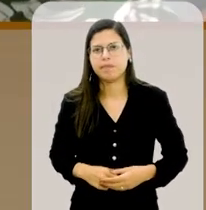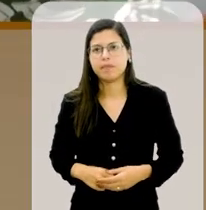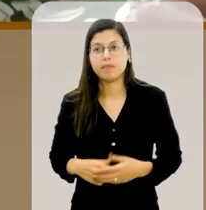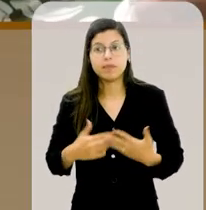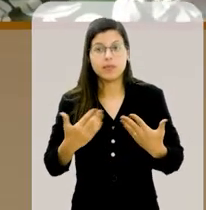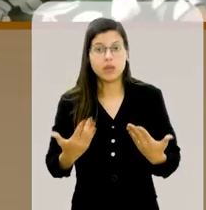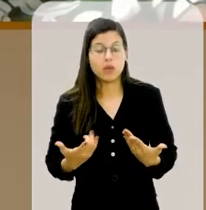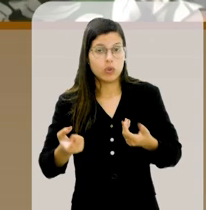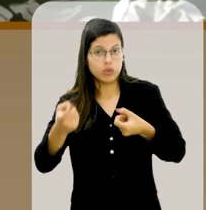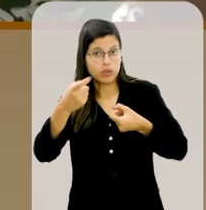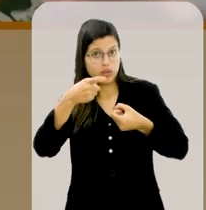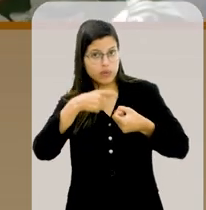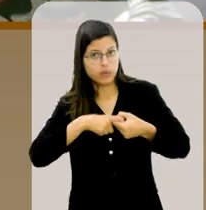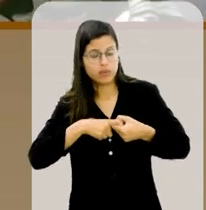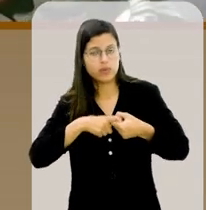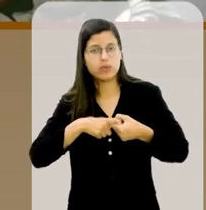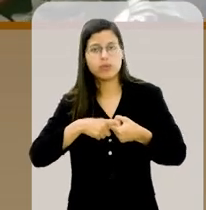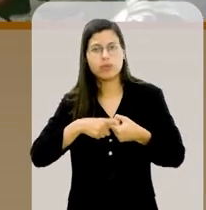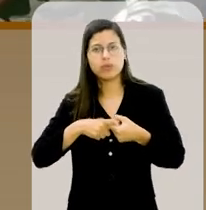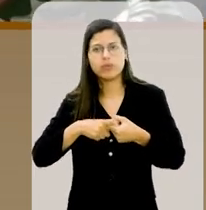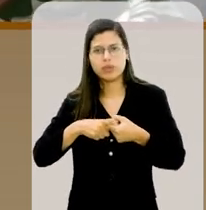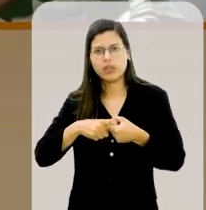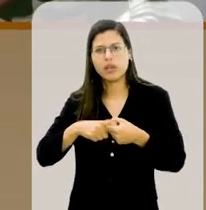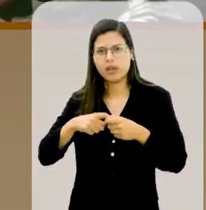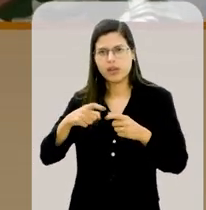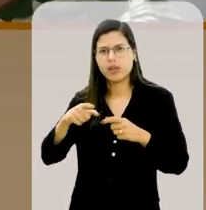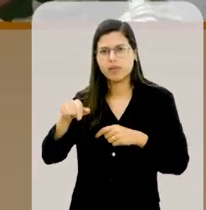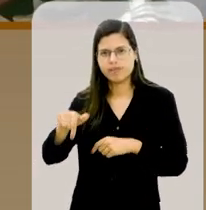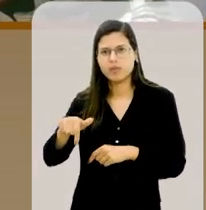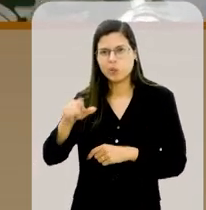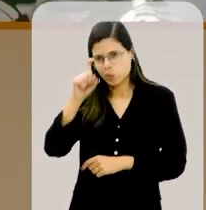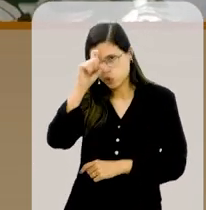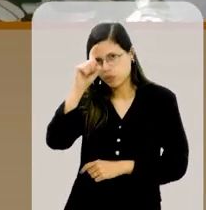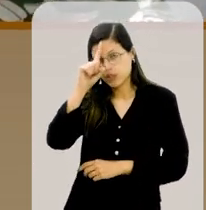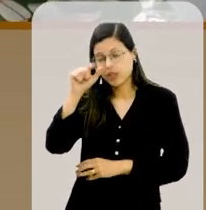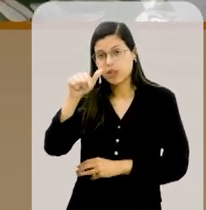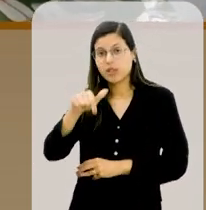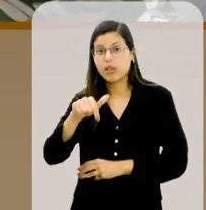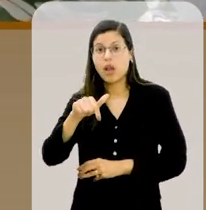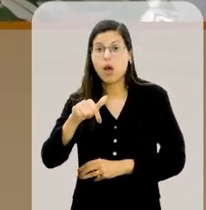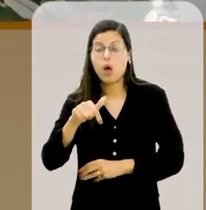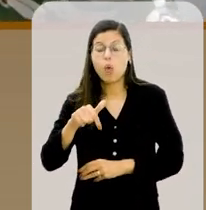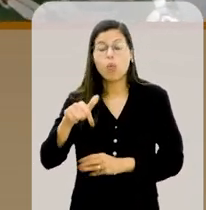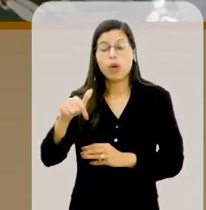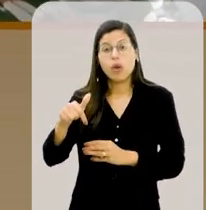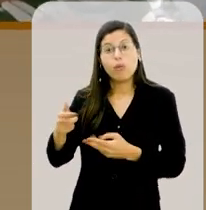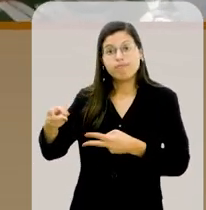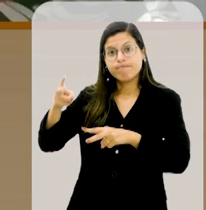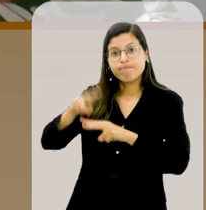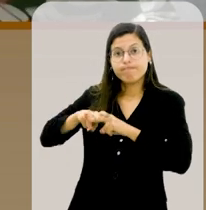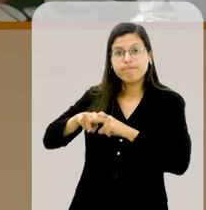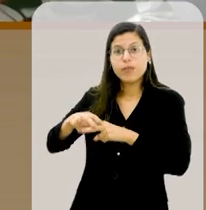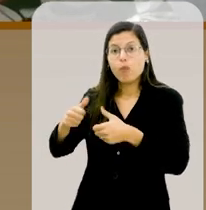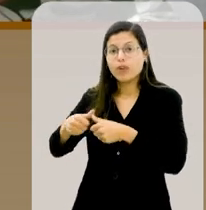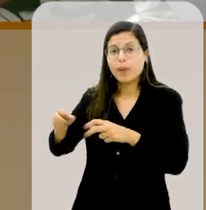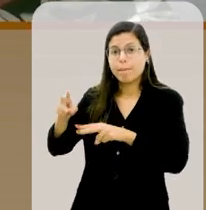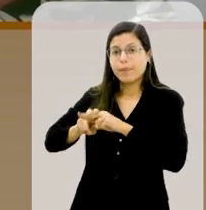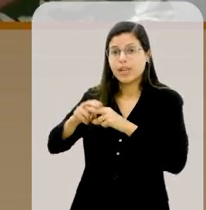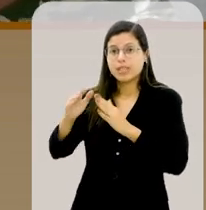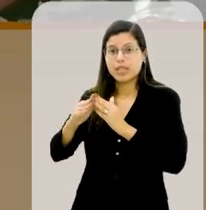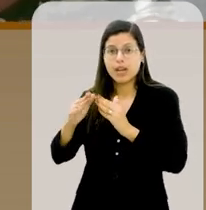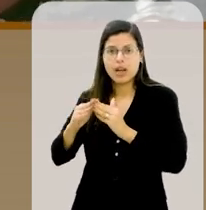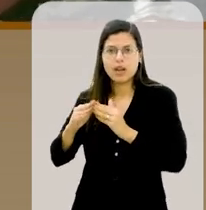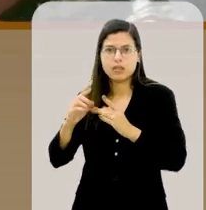Então, quando eu retornei do Sara em Brasília, eu fui mantida em cárcere privado porque ele